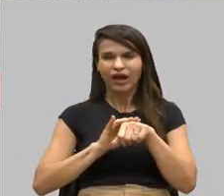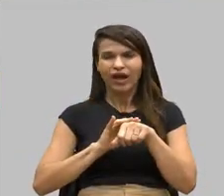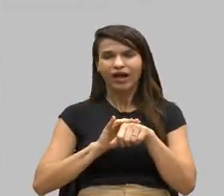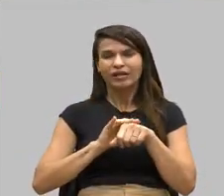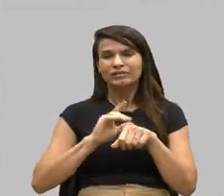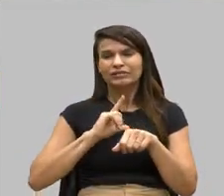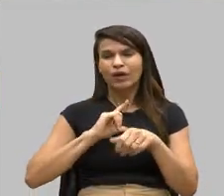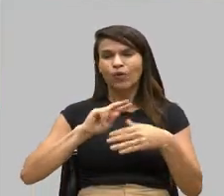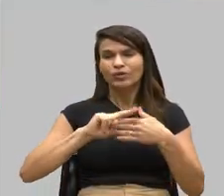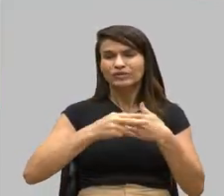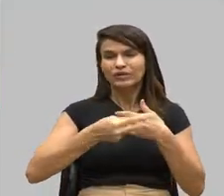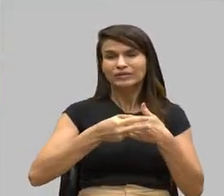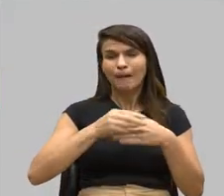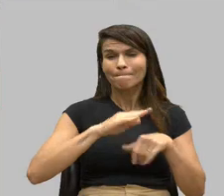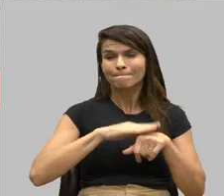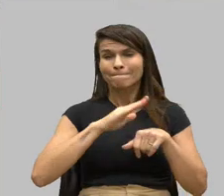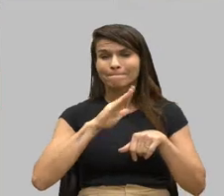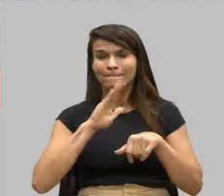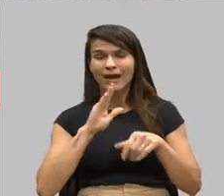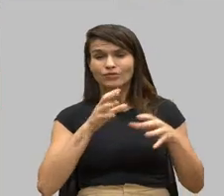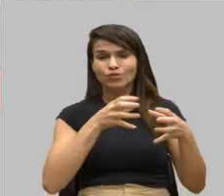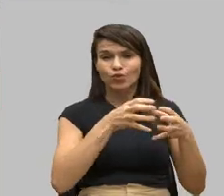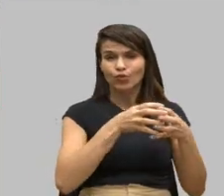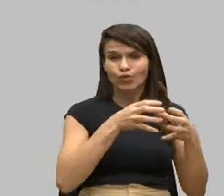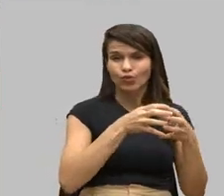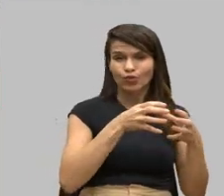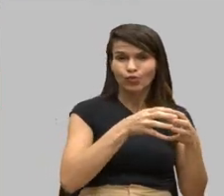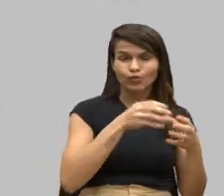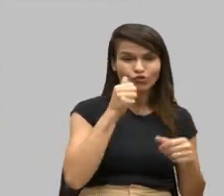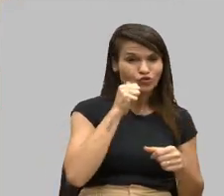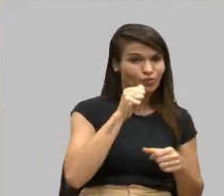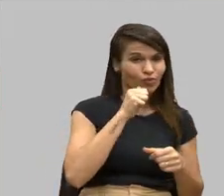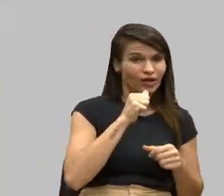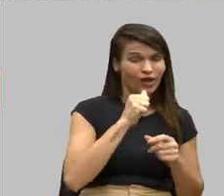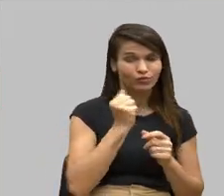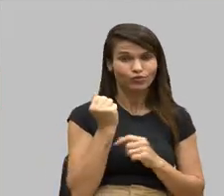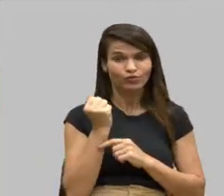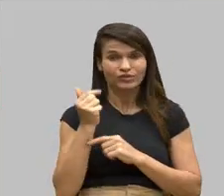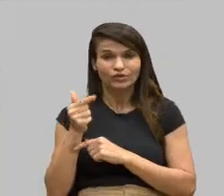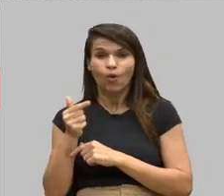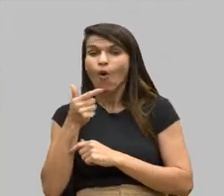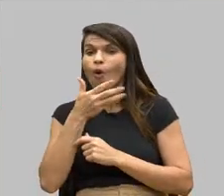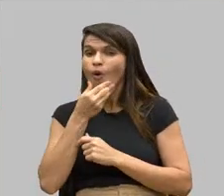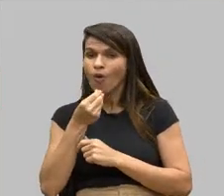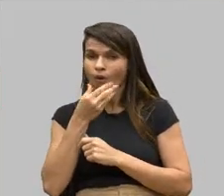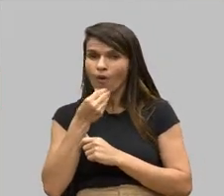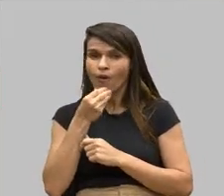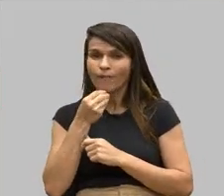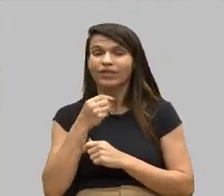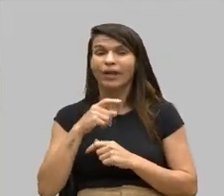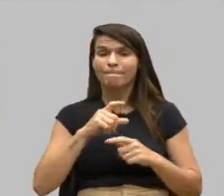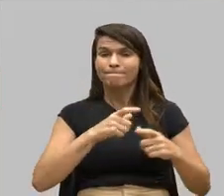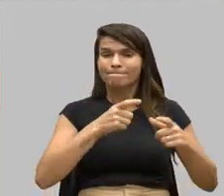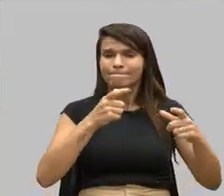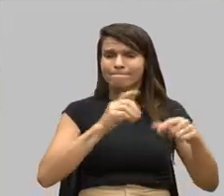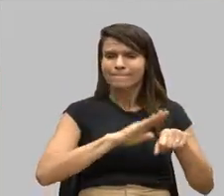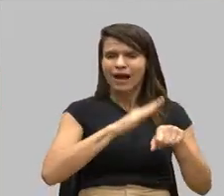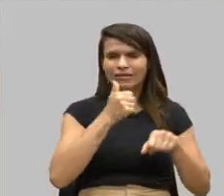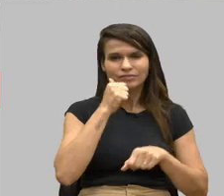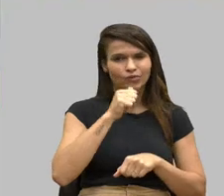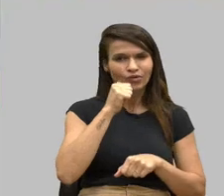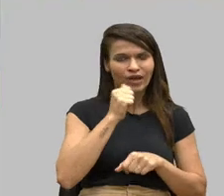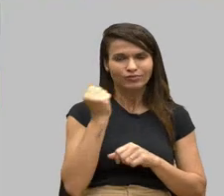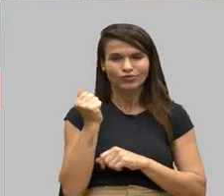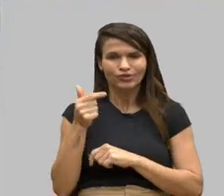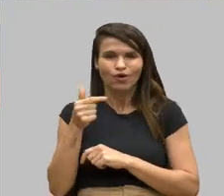nove mulheres para um homem. Pode ver na nossa plateia de verdinhos, tem muito mais mulheres do que homens, e os homens que têm a